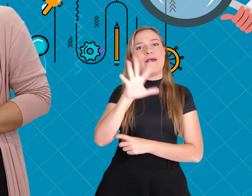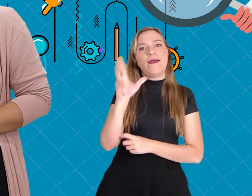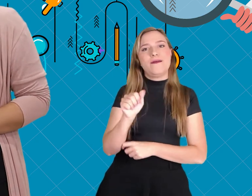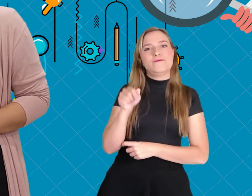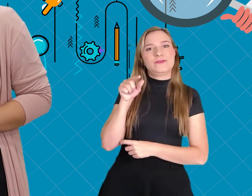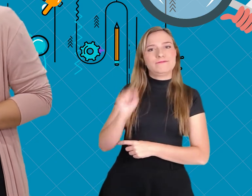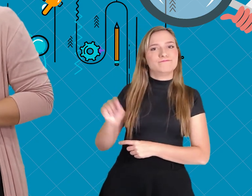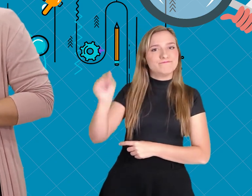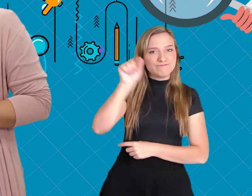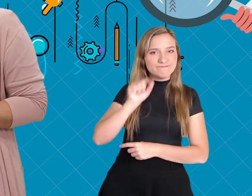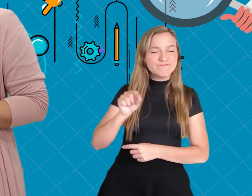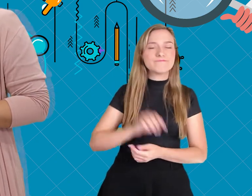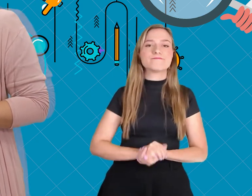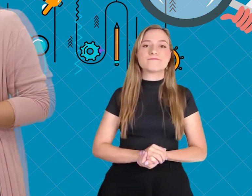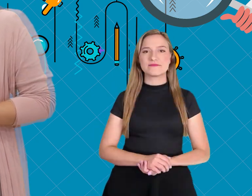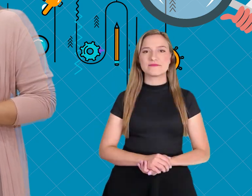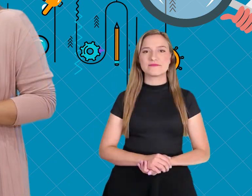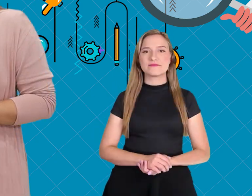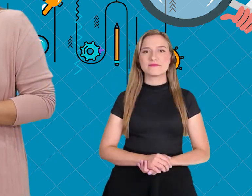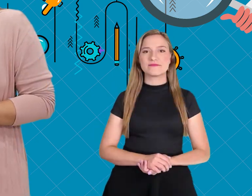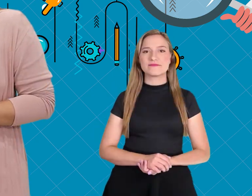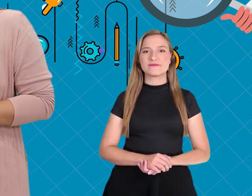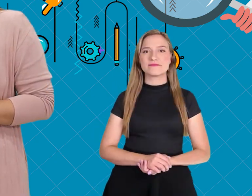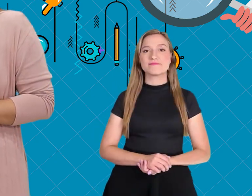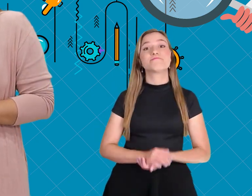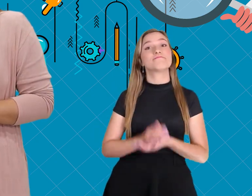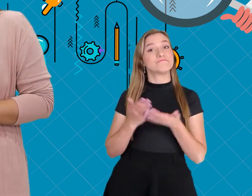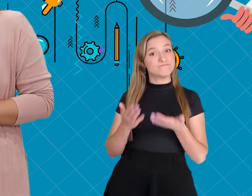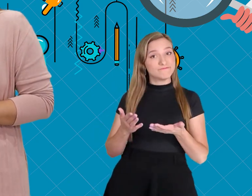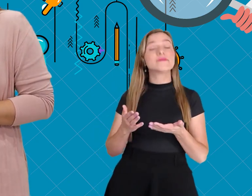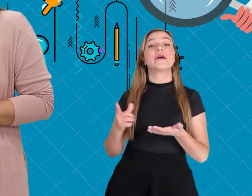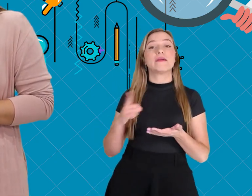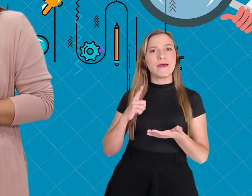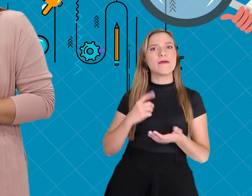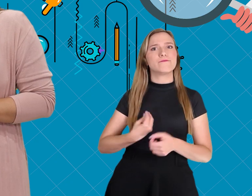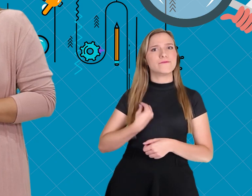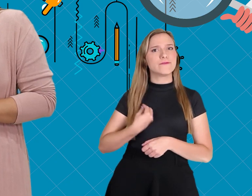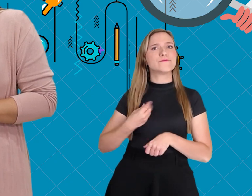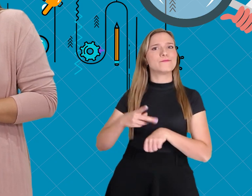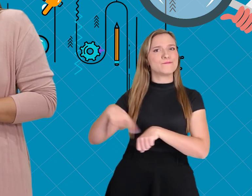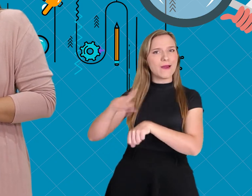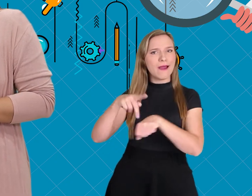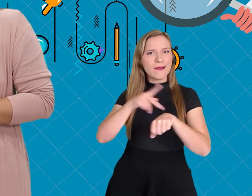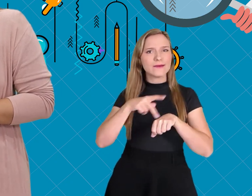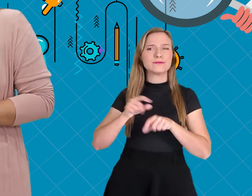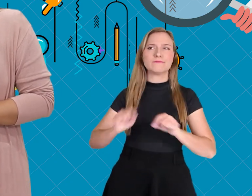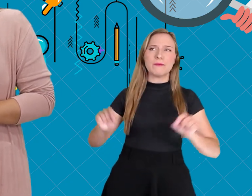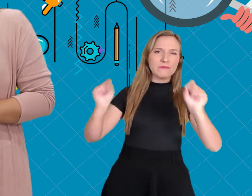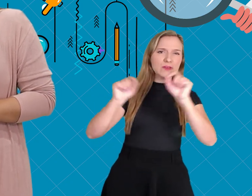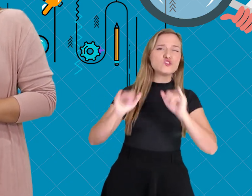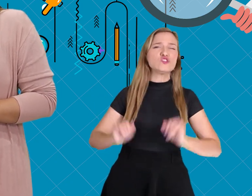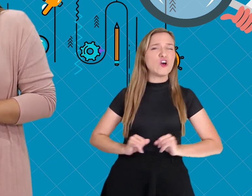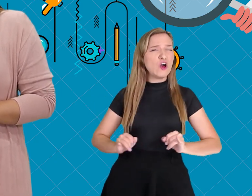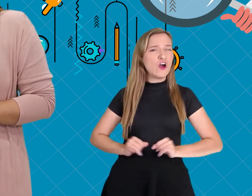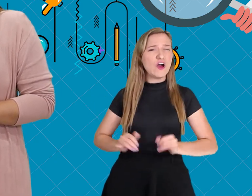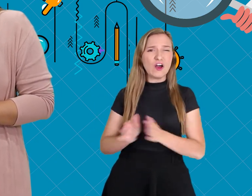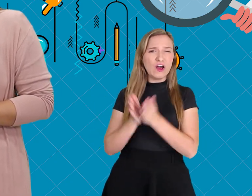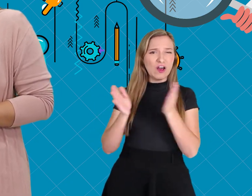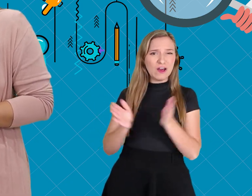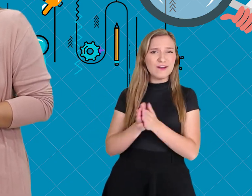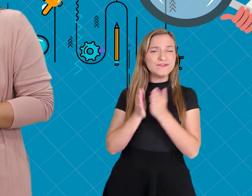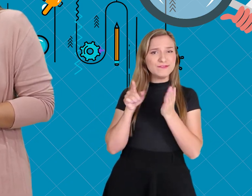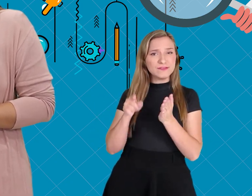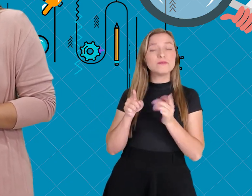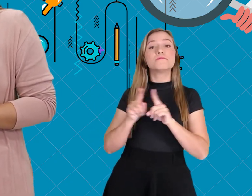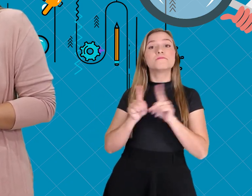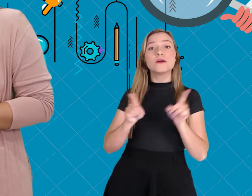menos 21 são africanos. E assim, mesmo com alguns países que sofrem graves problemas socioeconômicos,